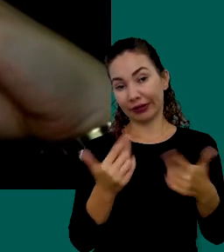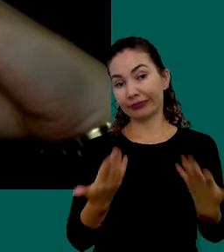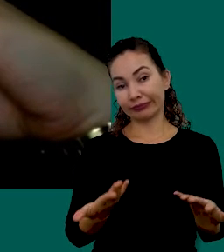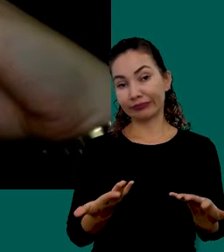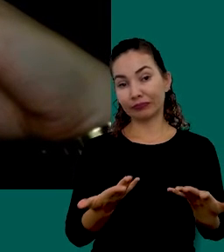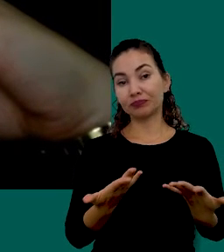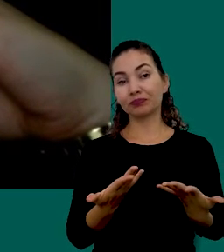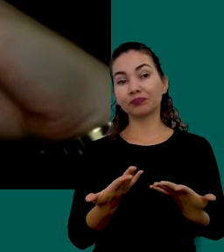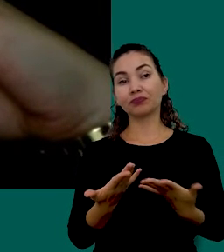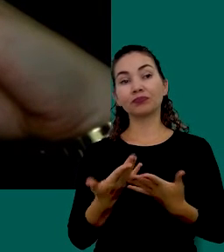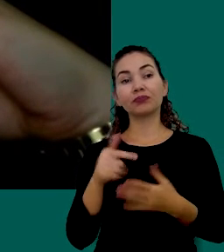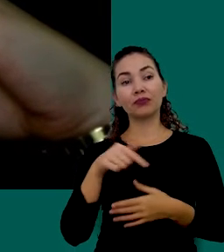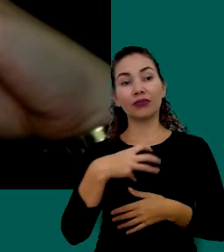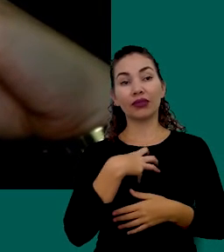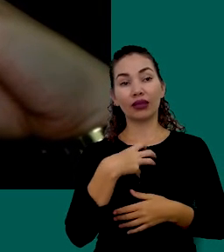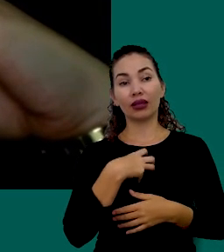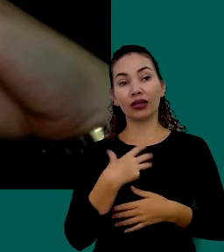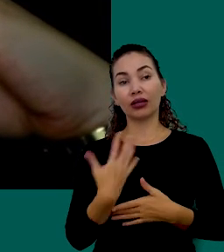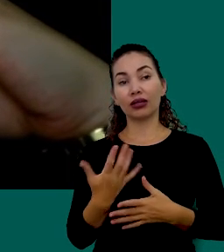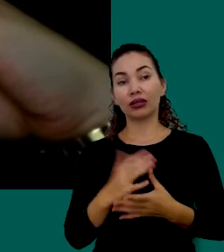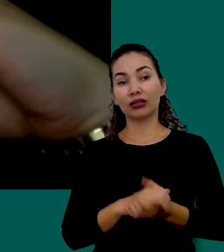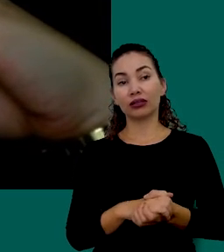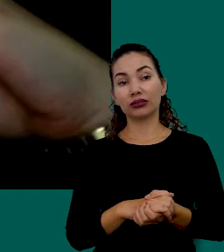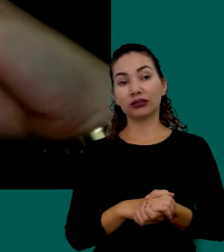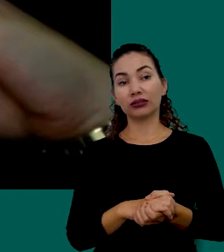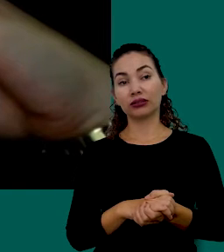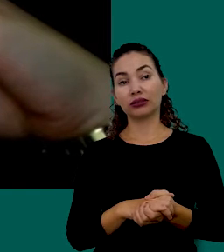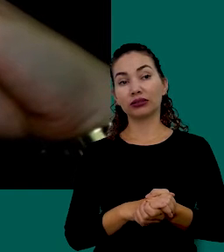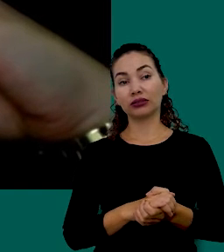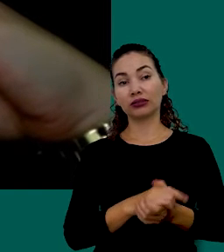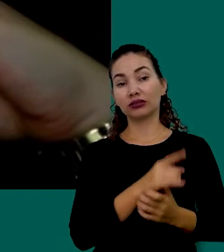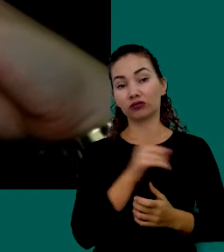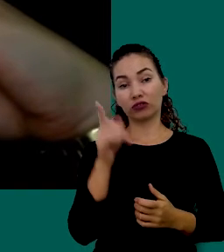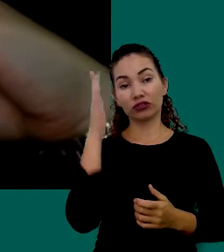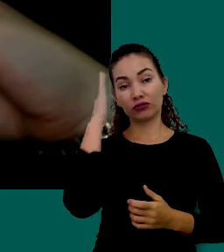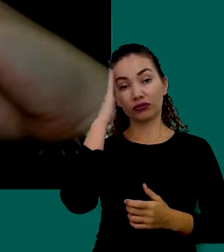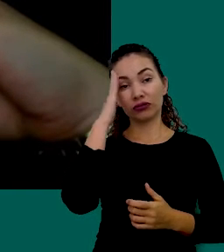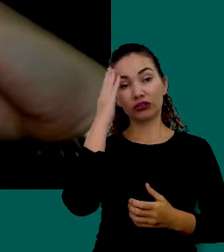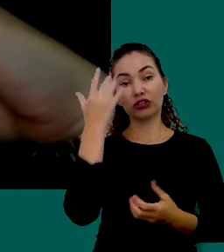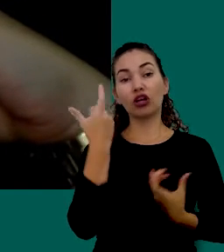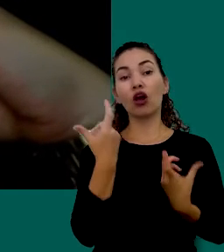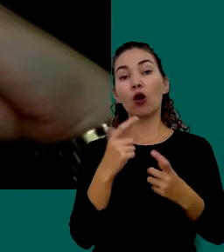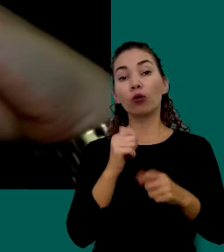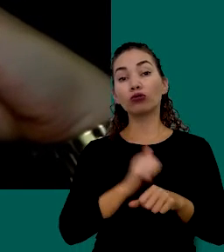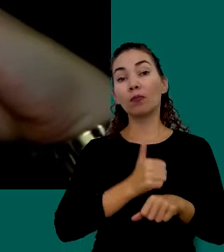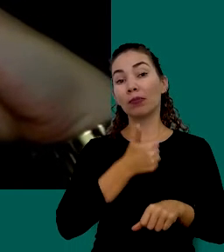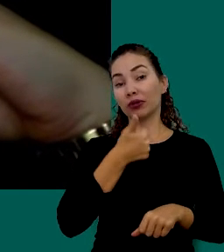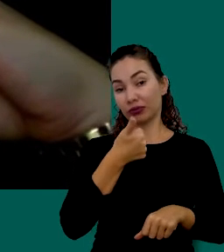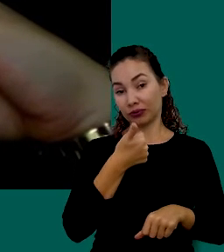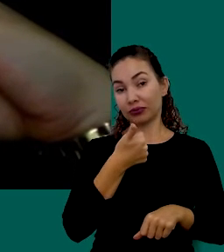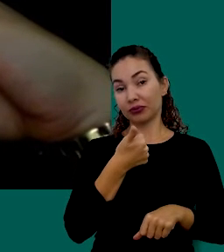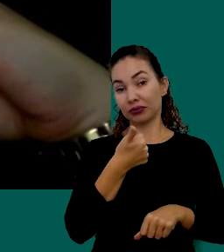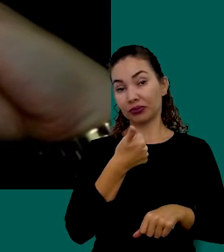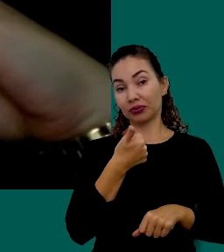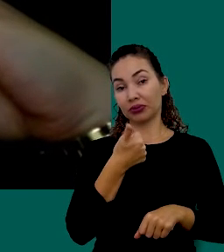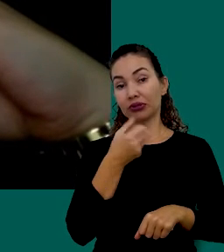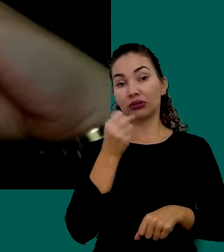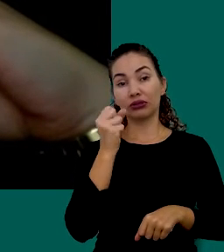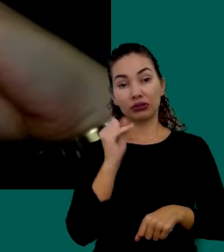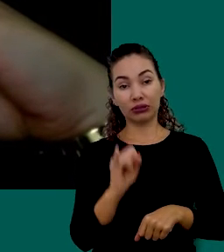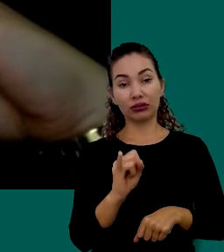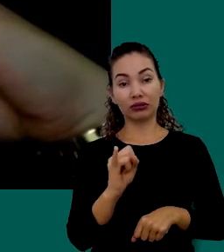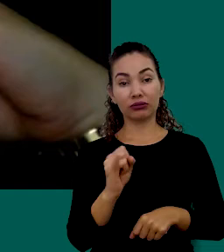Dessa Forma Você Entenderá Onde Pode Melhorar E Se